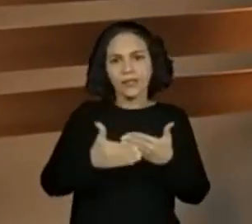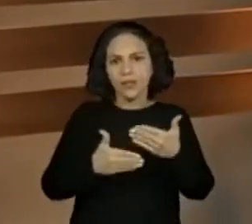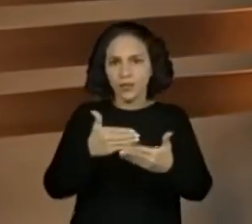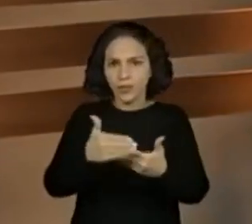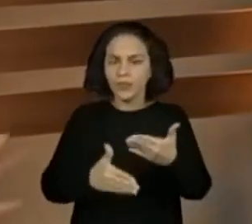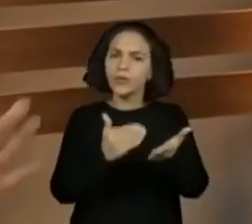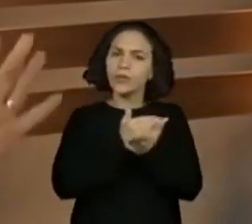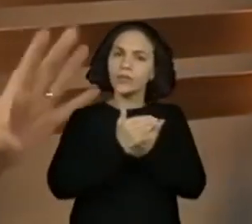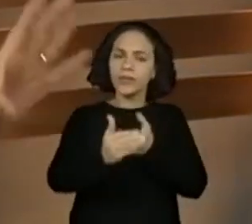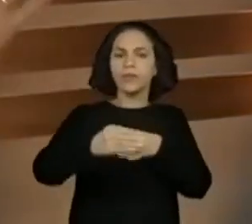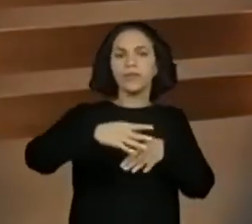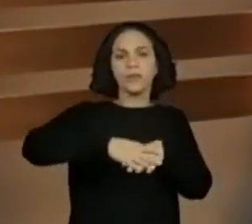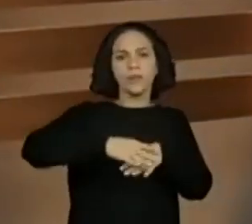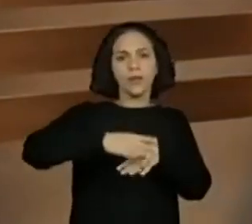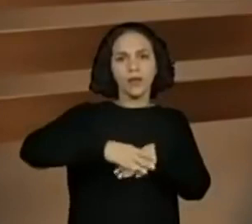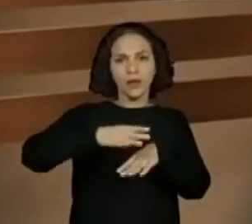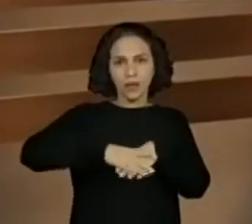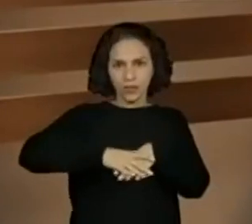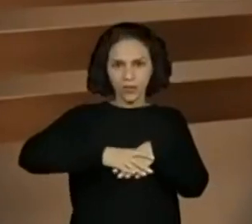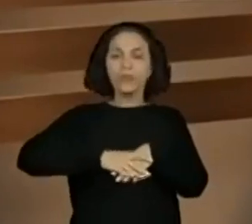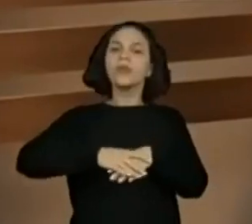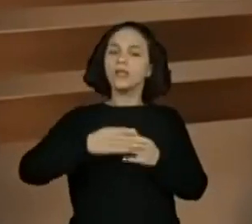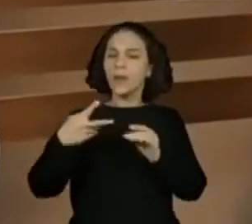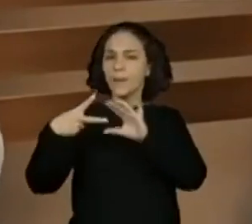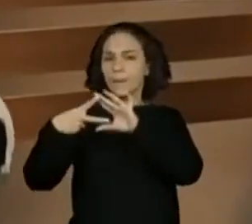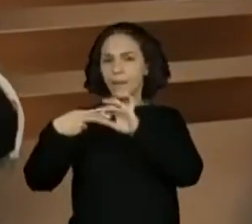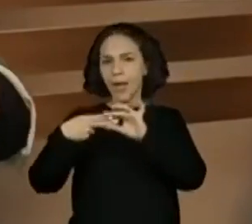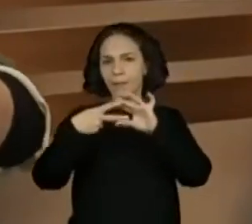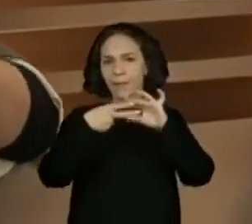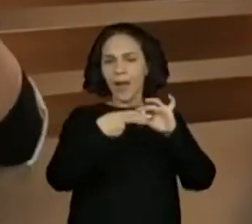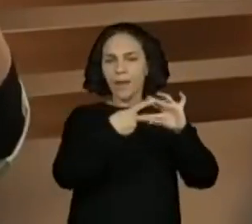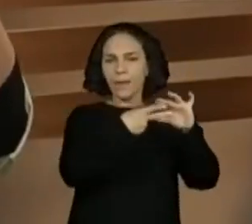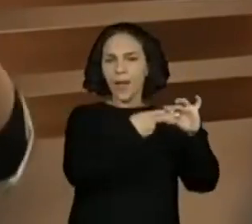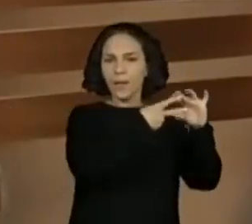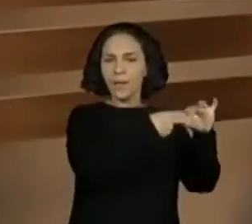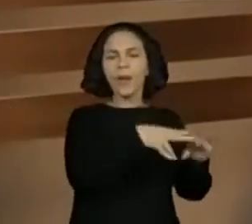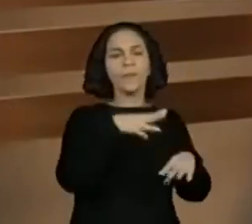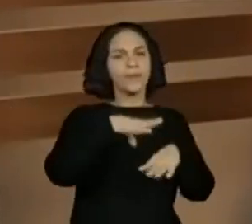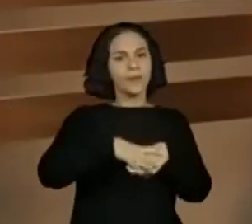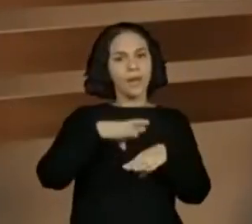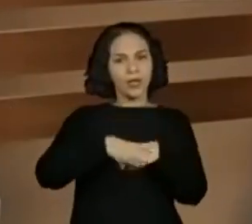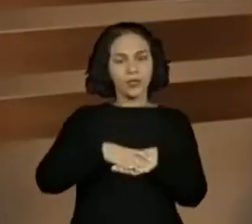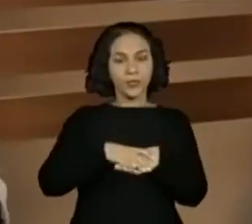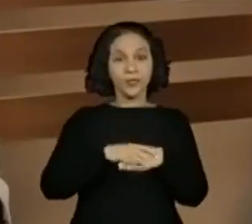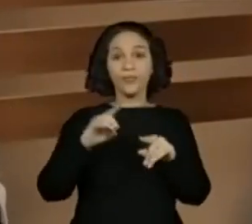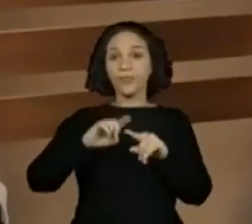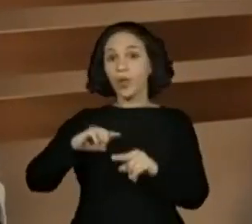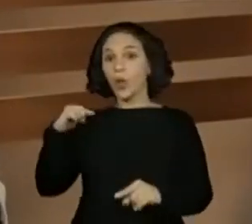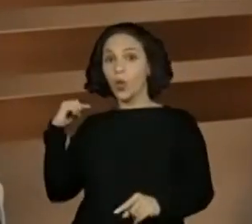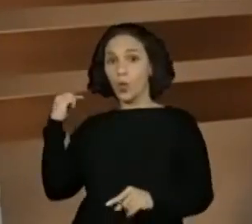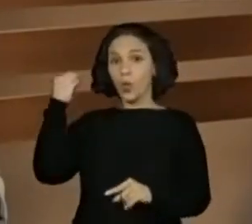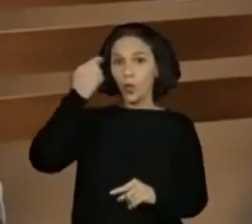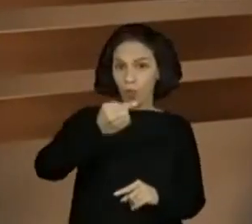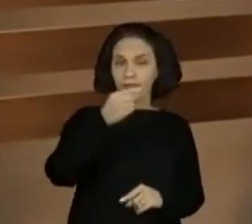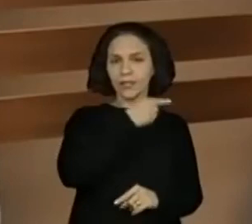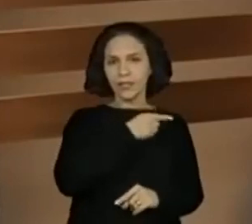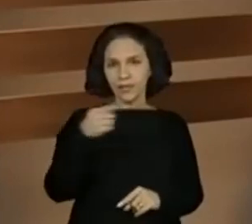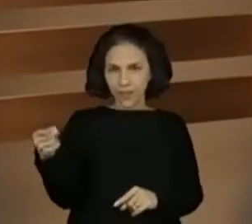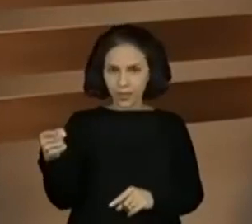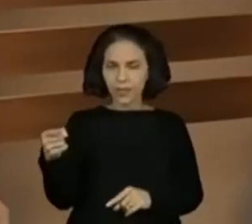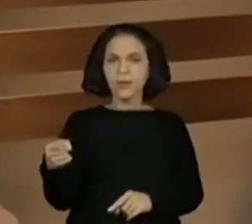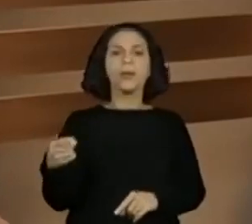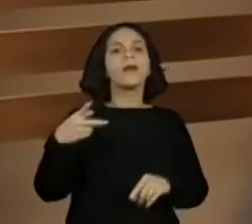com matemática, então essa semana toda vai ser recuperação de matemática, na semana que vem recuperação de língua